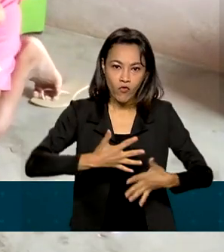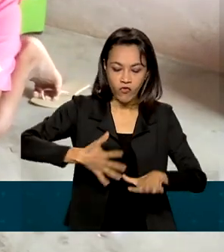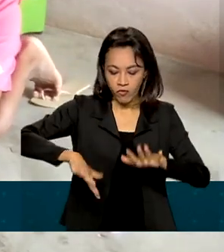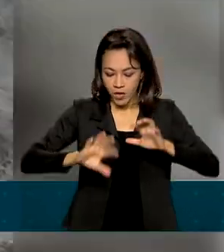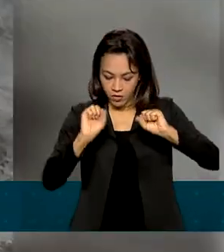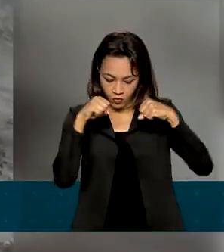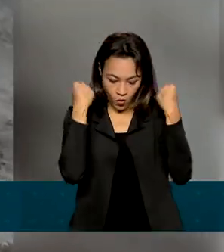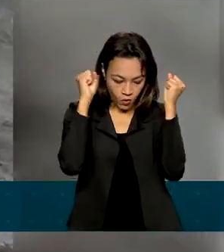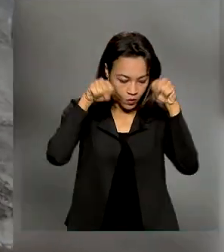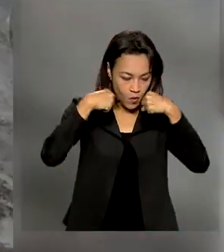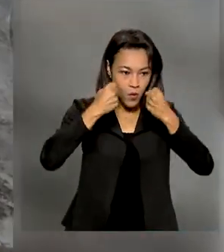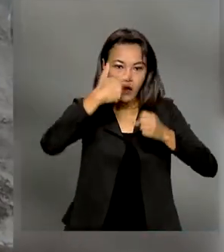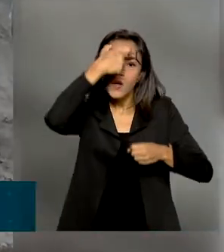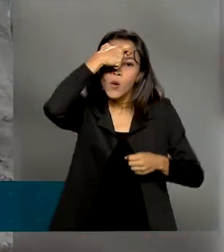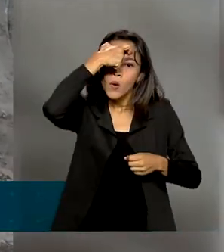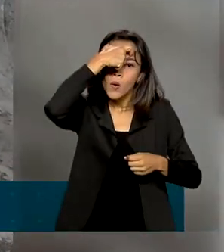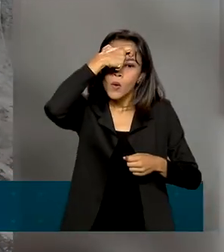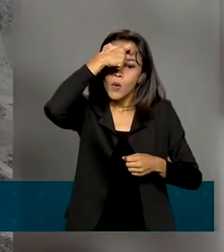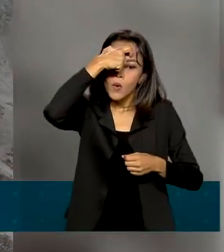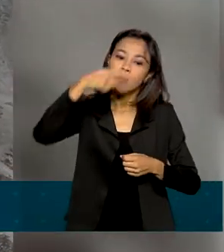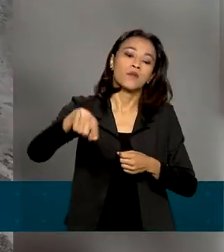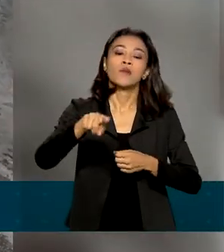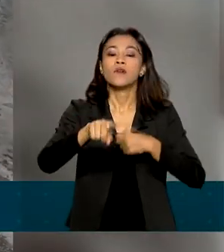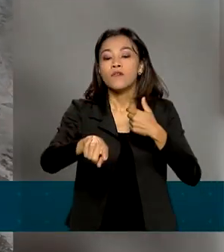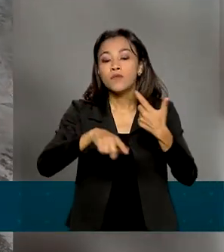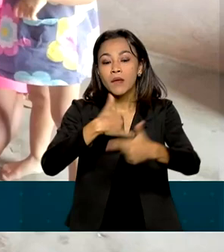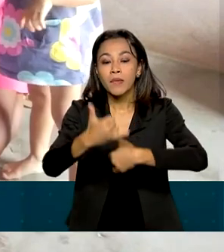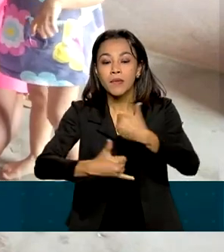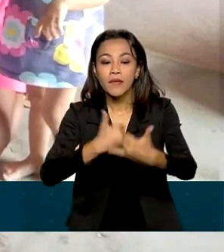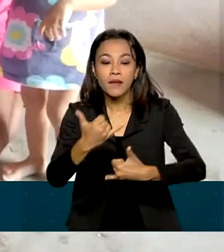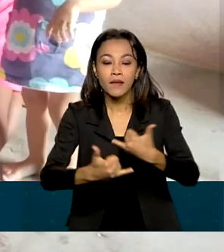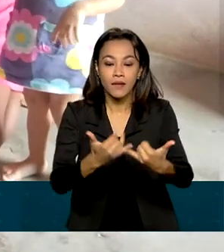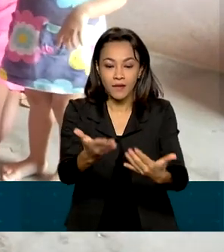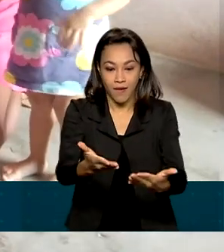cognitiva através de uma torre com vasilhas.